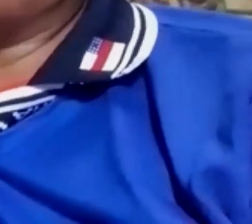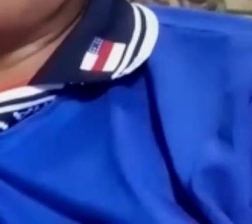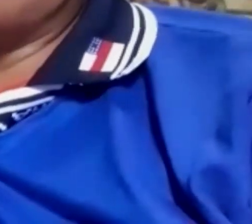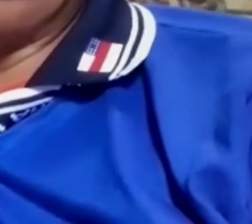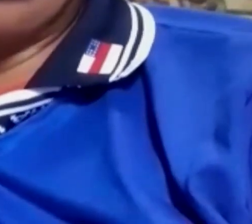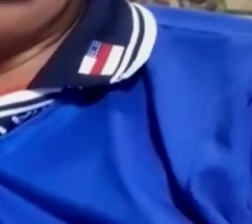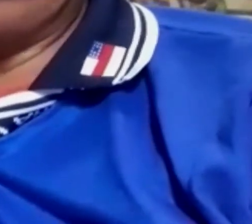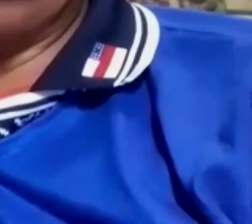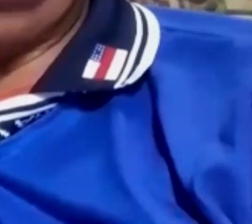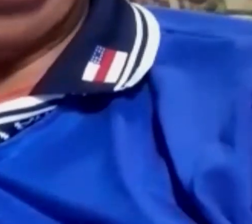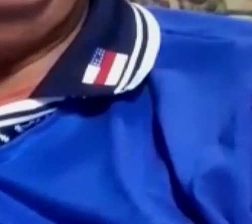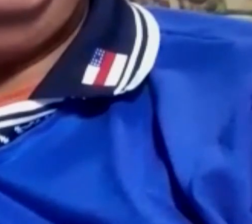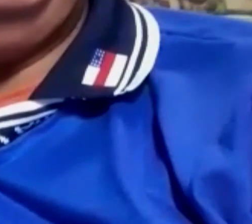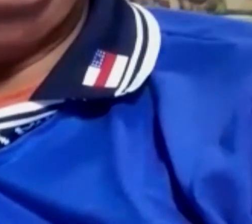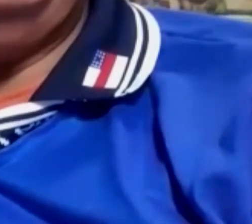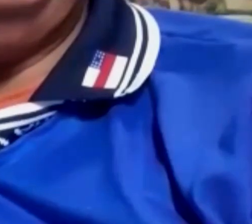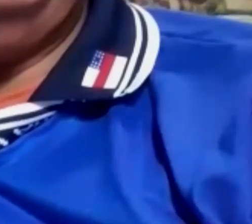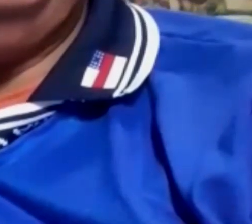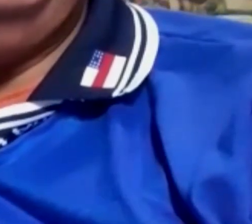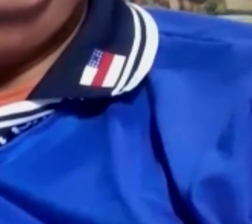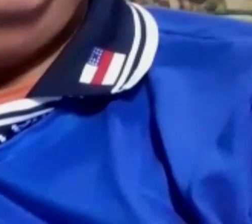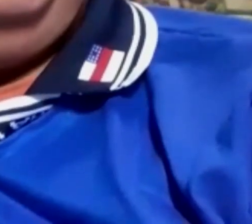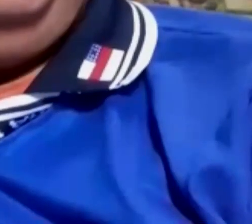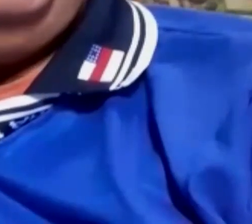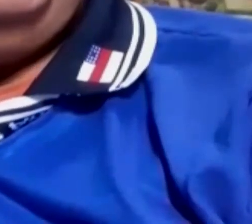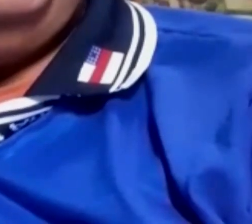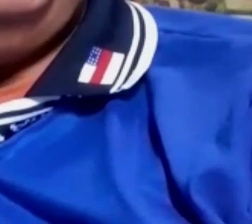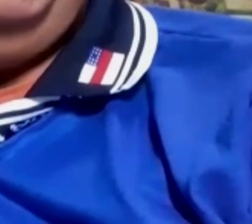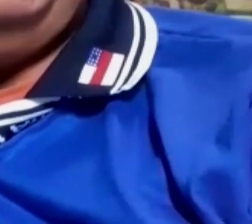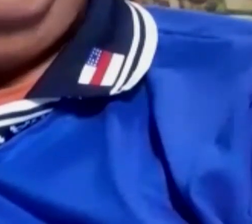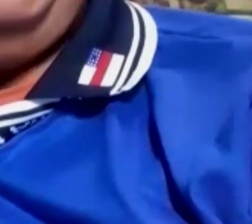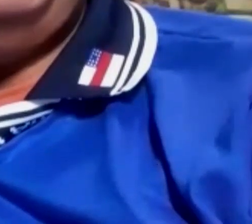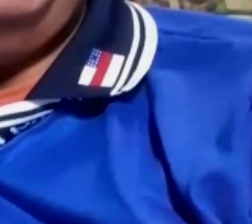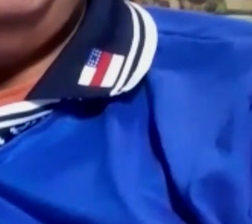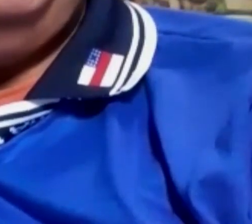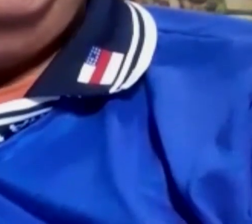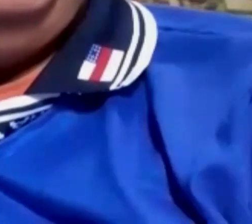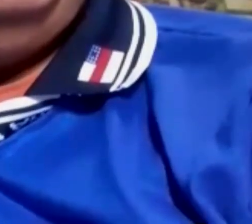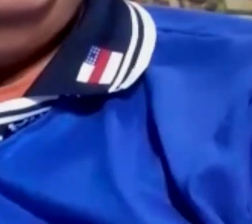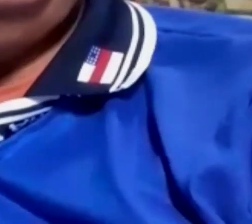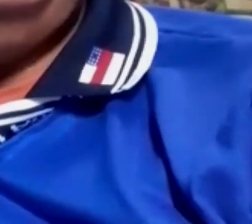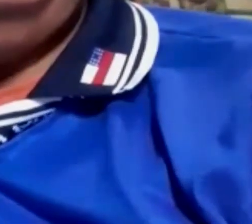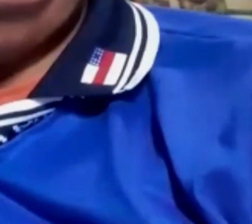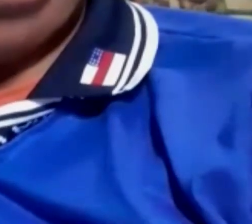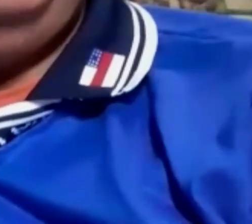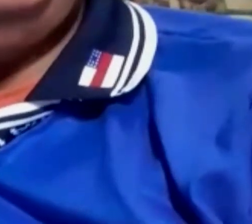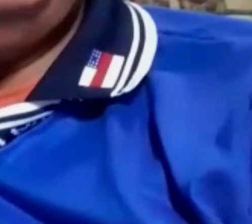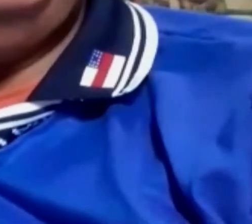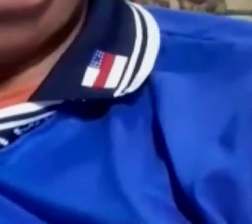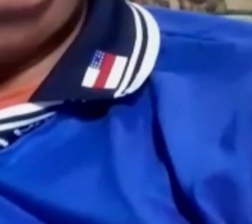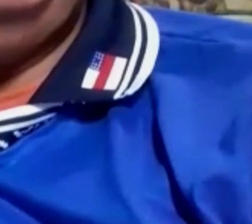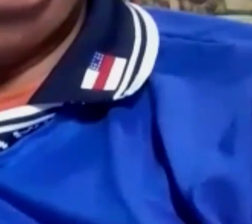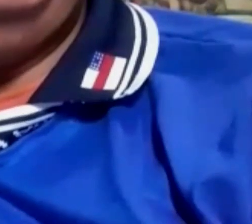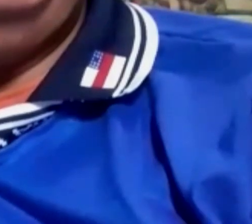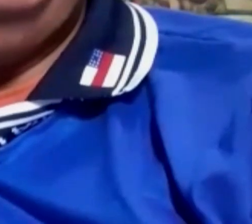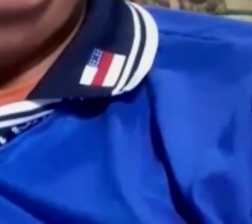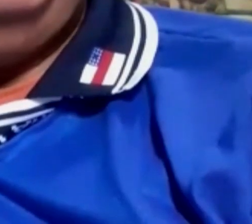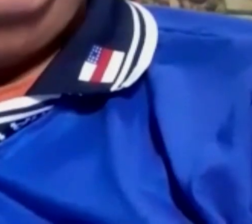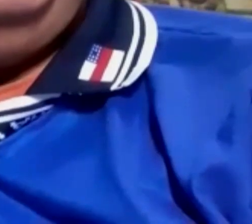sobre a história real de Jaime Escalante. Um professor de matemática que decide investir